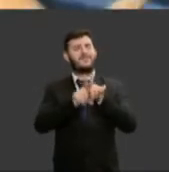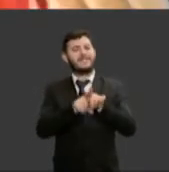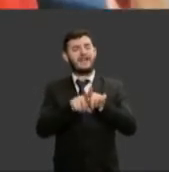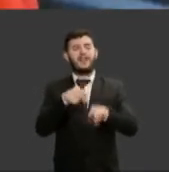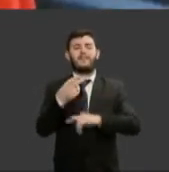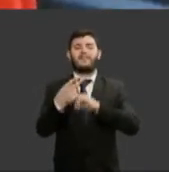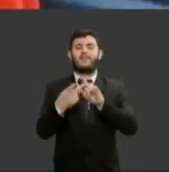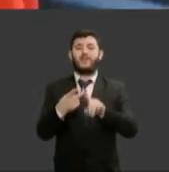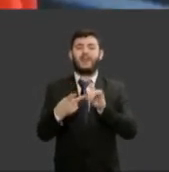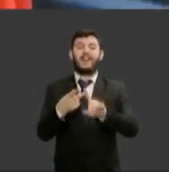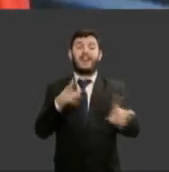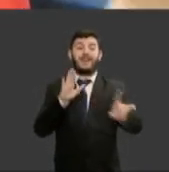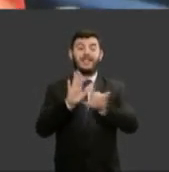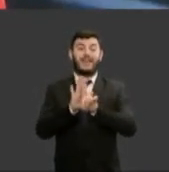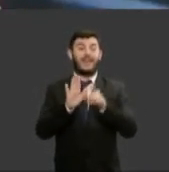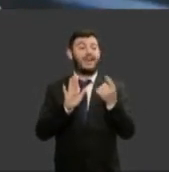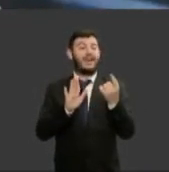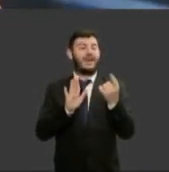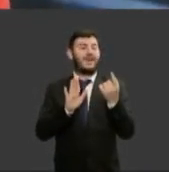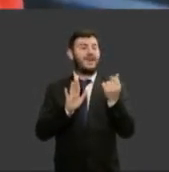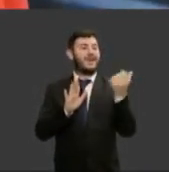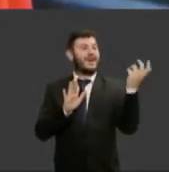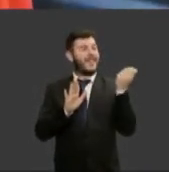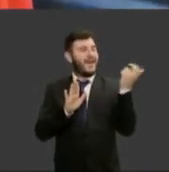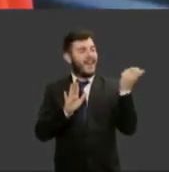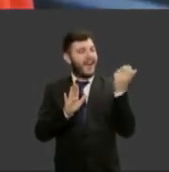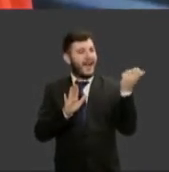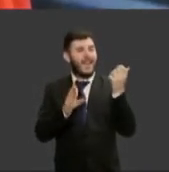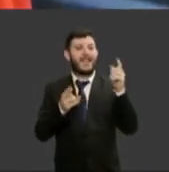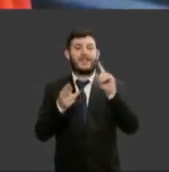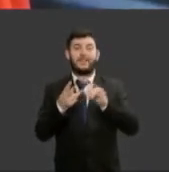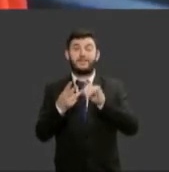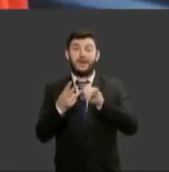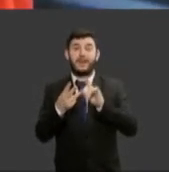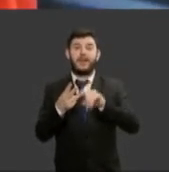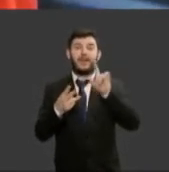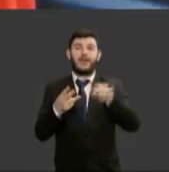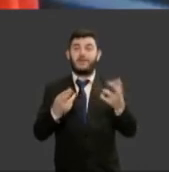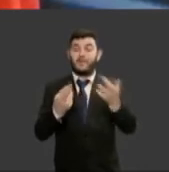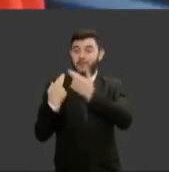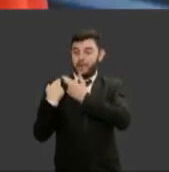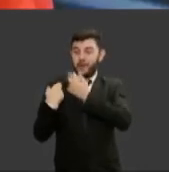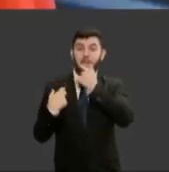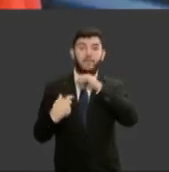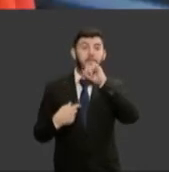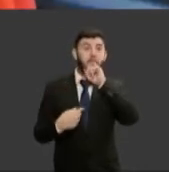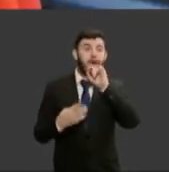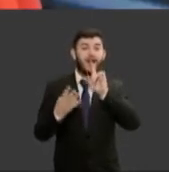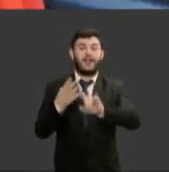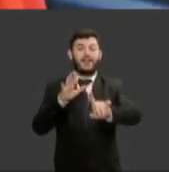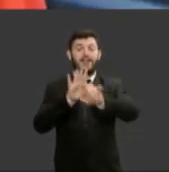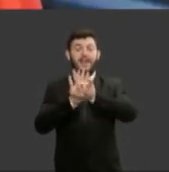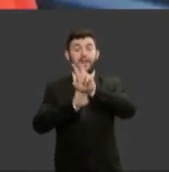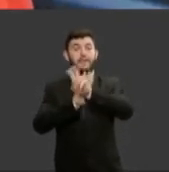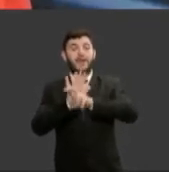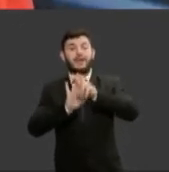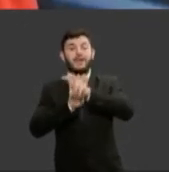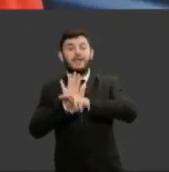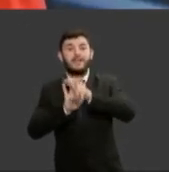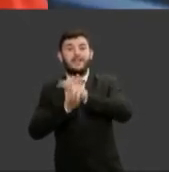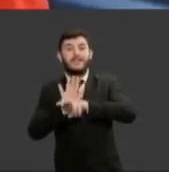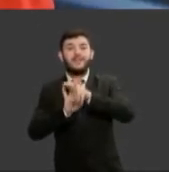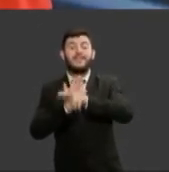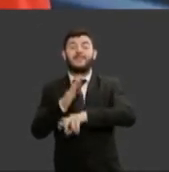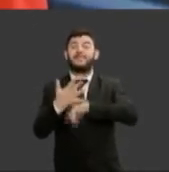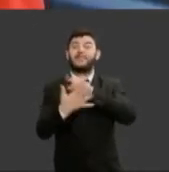garante os alimentos davídicos e a paternidade responsável vamos lembrar ainda da lei Maria da Penha e a lei que reconhece o